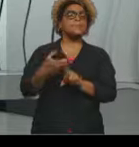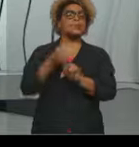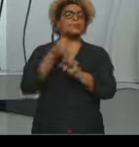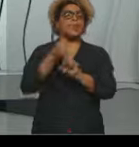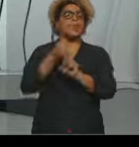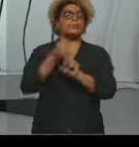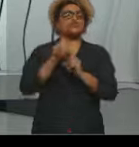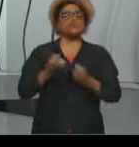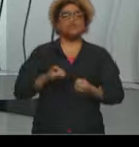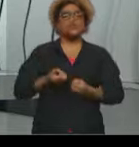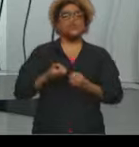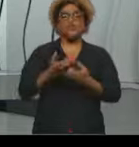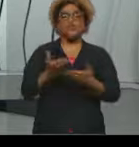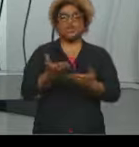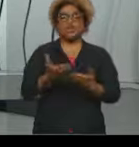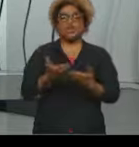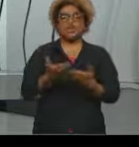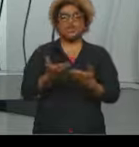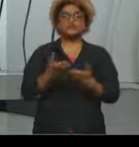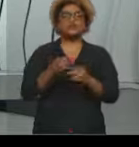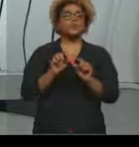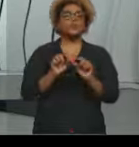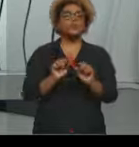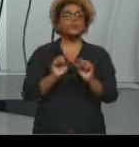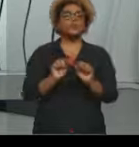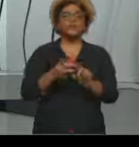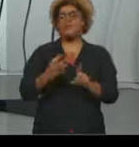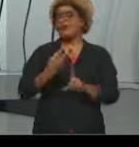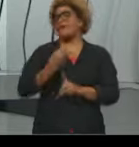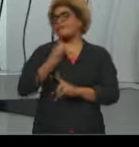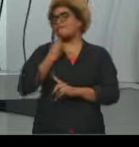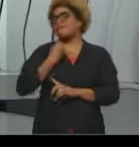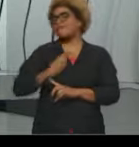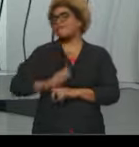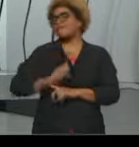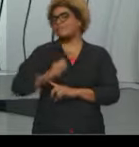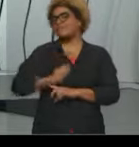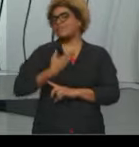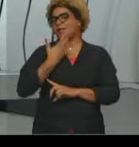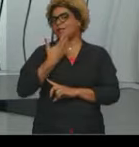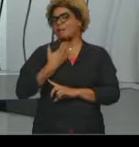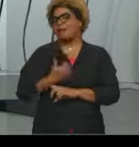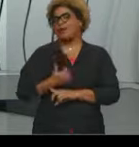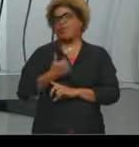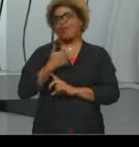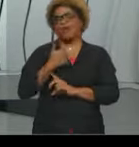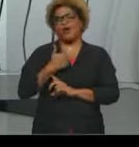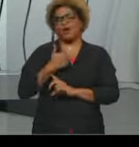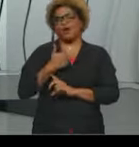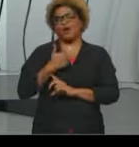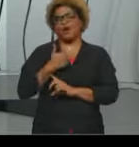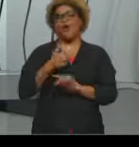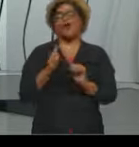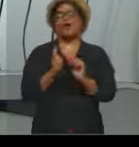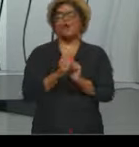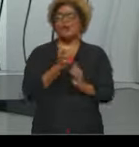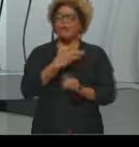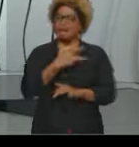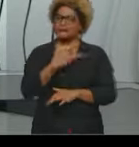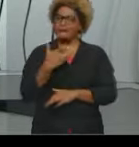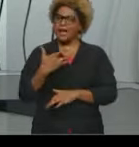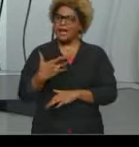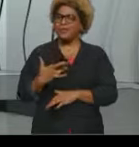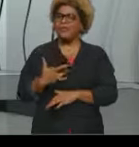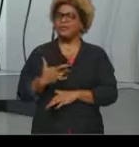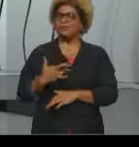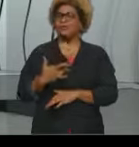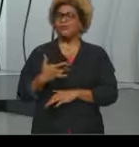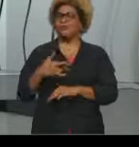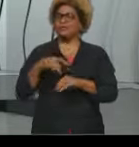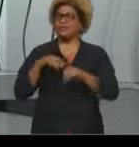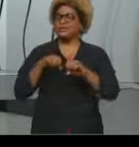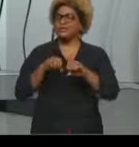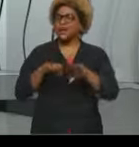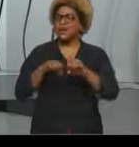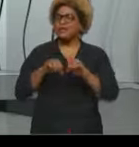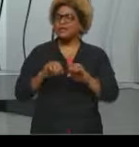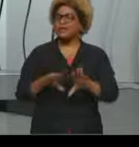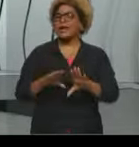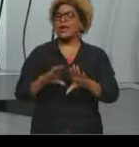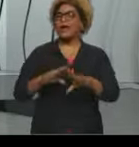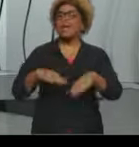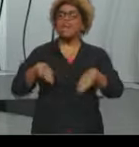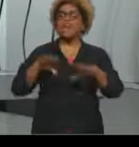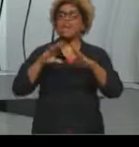vida da sua população seja uma vida melhor, com condições aí de saúde, com condições melhores de vida, de educação, né,